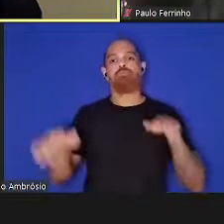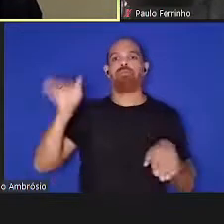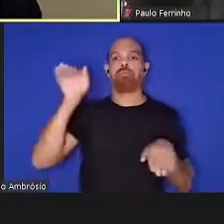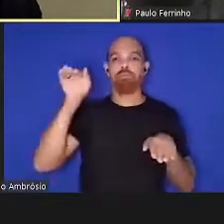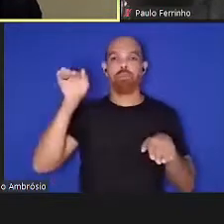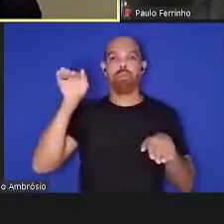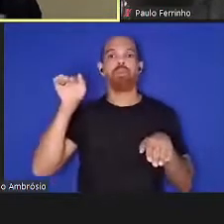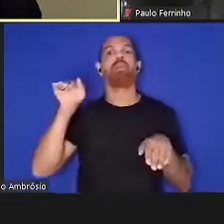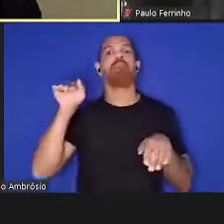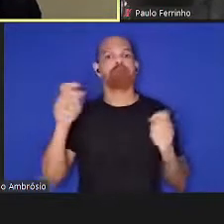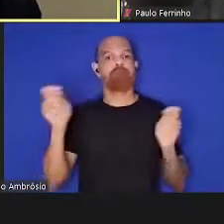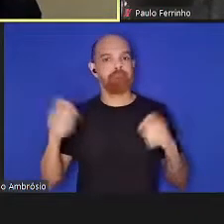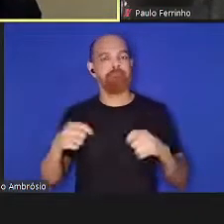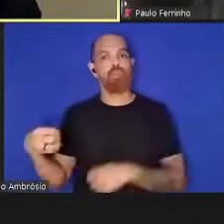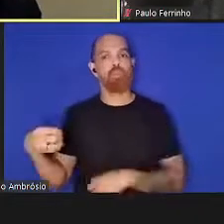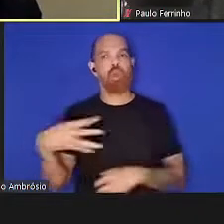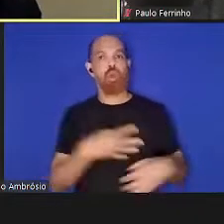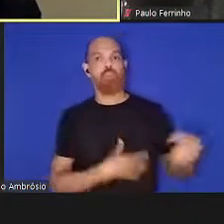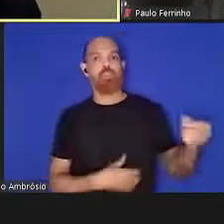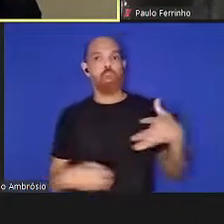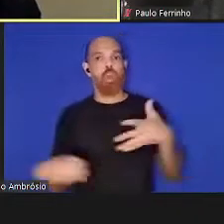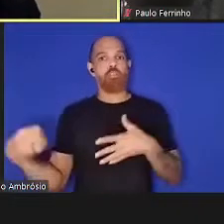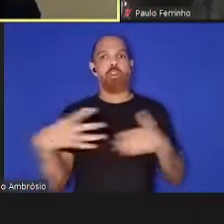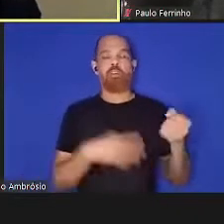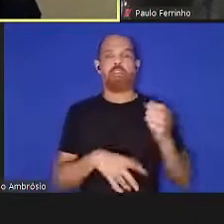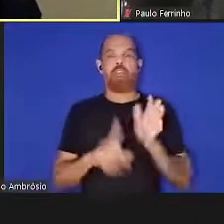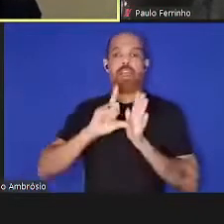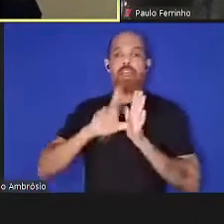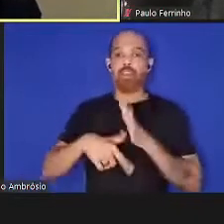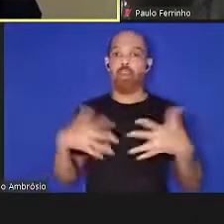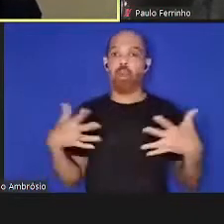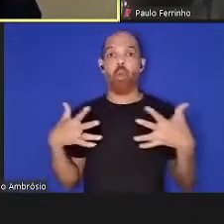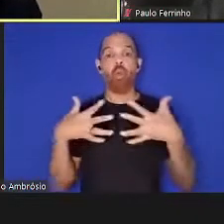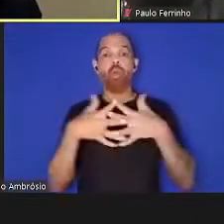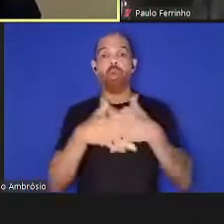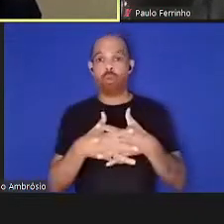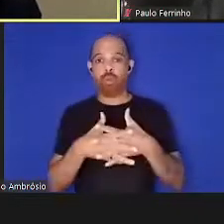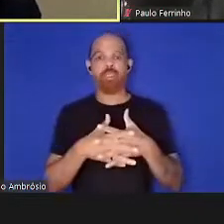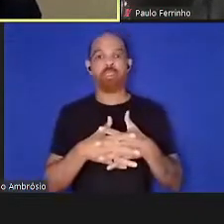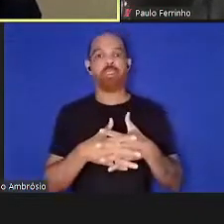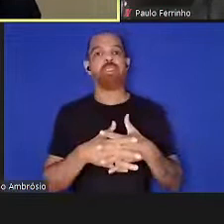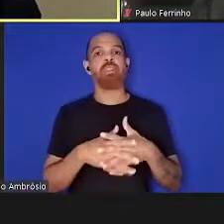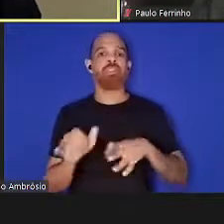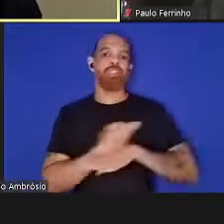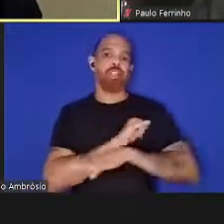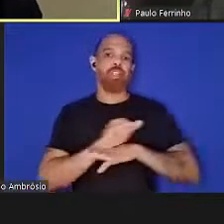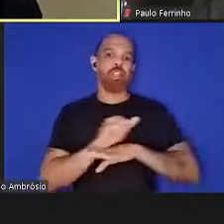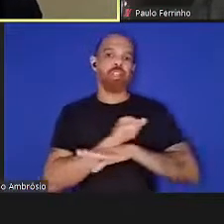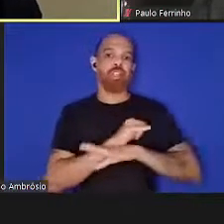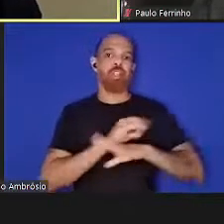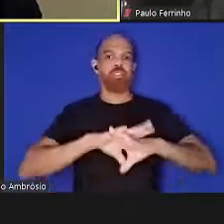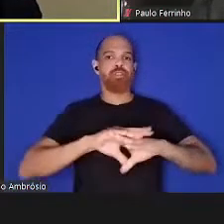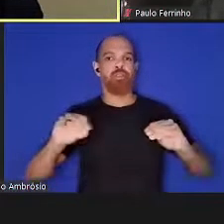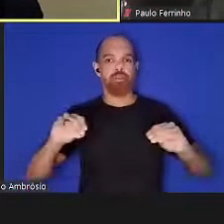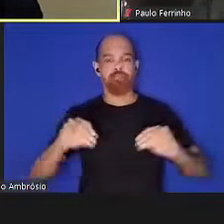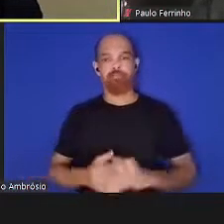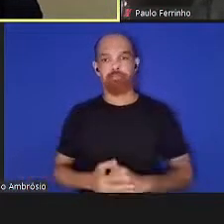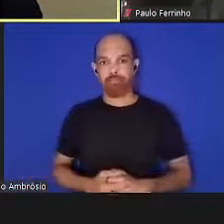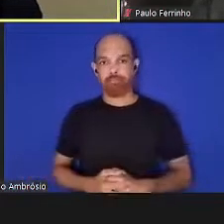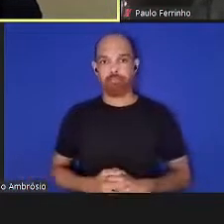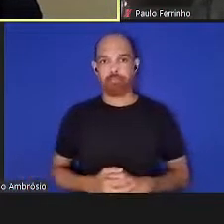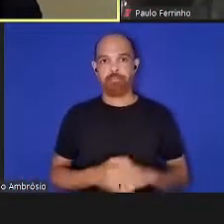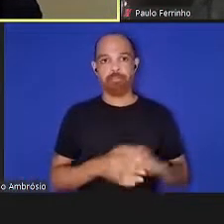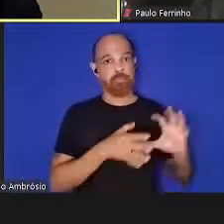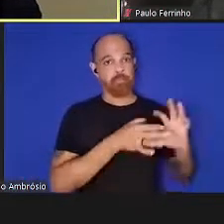aparecimento de novas variantes, atrasando e complicando toda a estratégia de combate. Neste contexto é